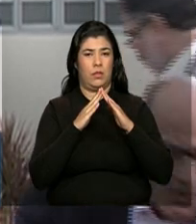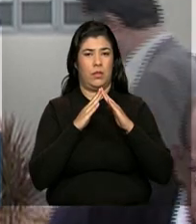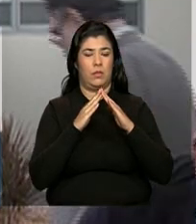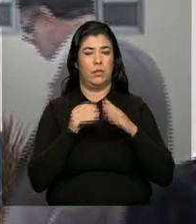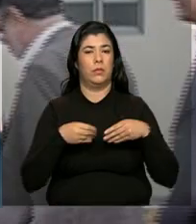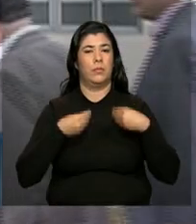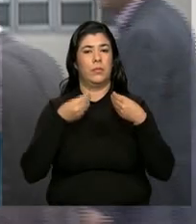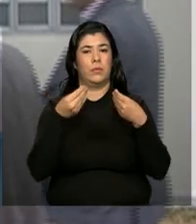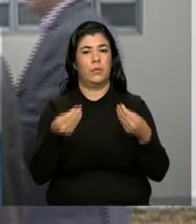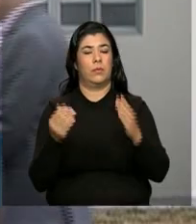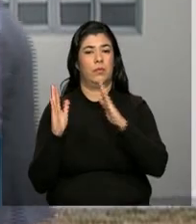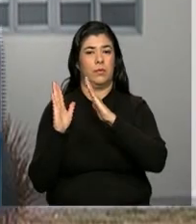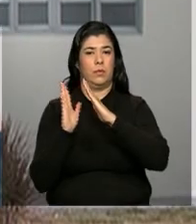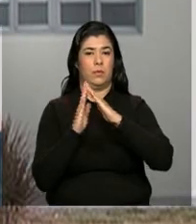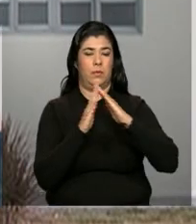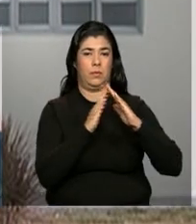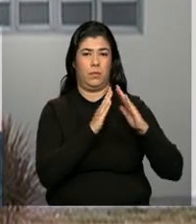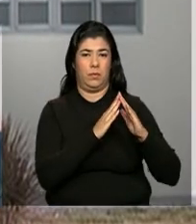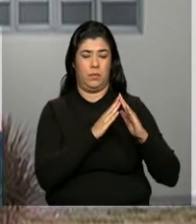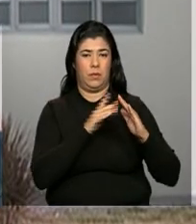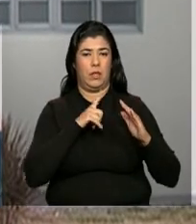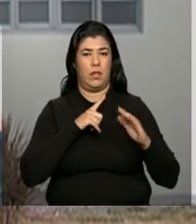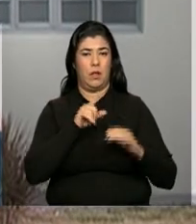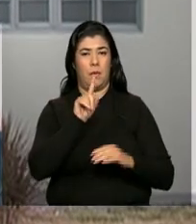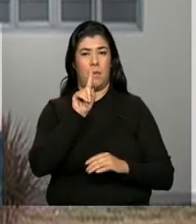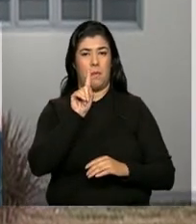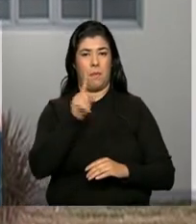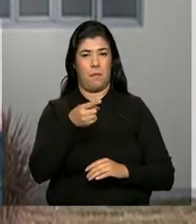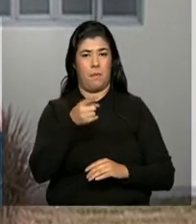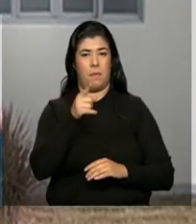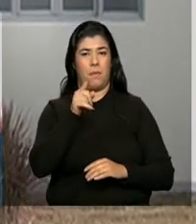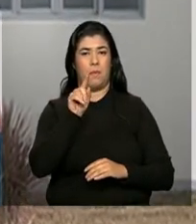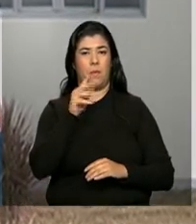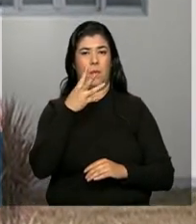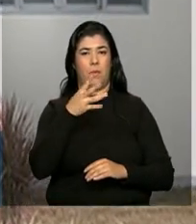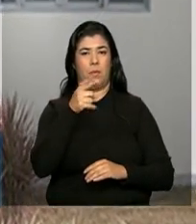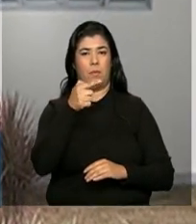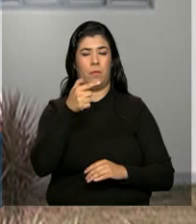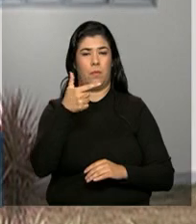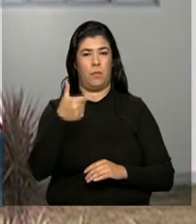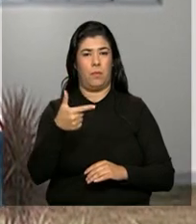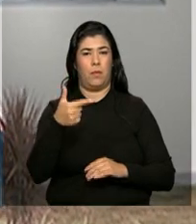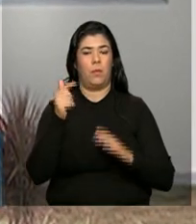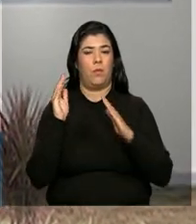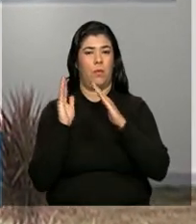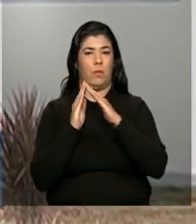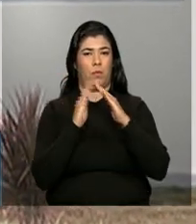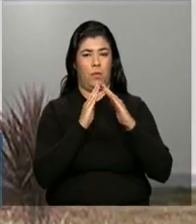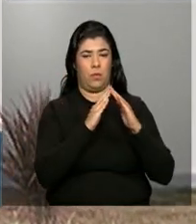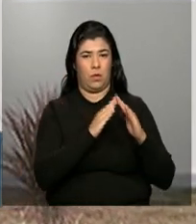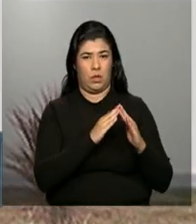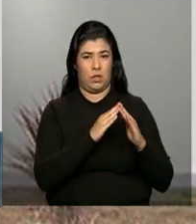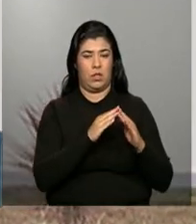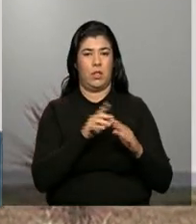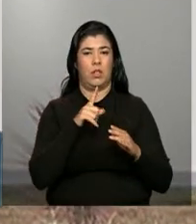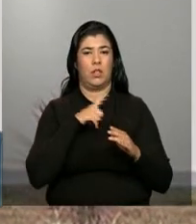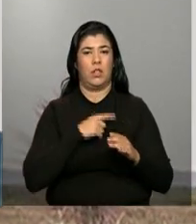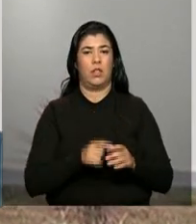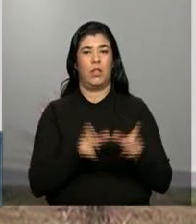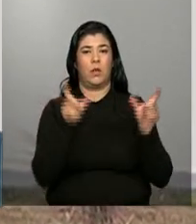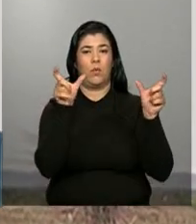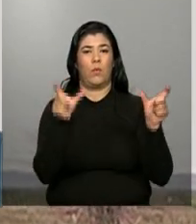entrega dessas unidades habitacionais. São 1.472 unidades divididas em dois